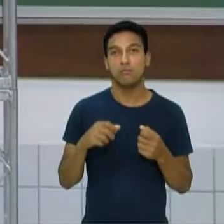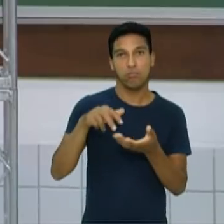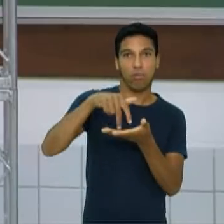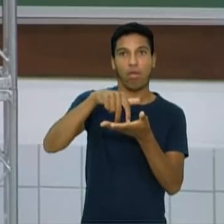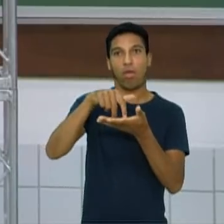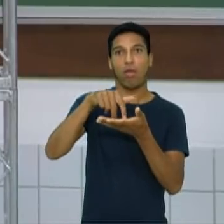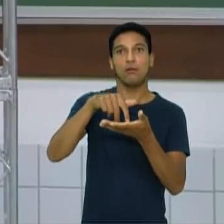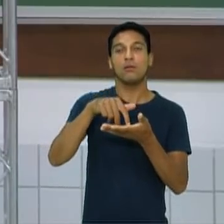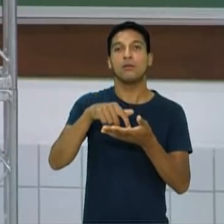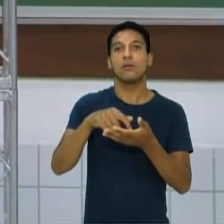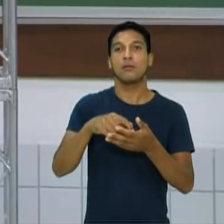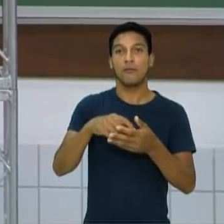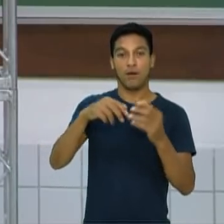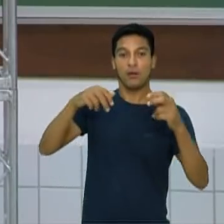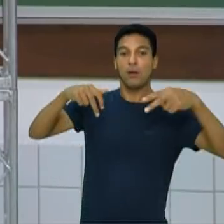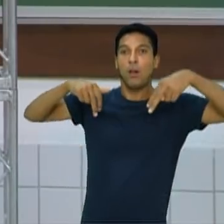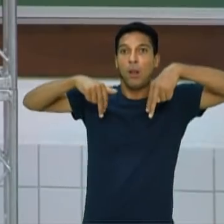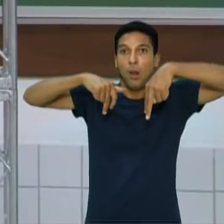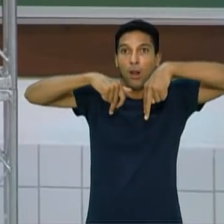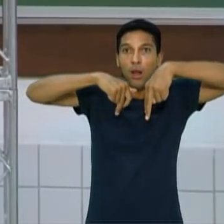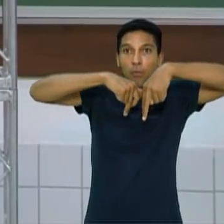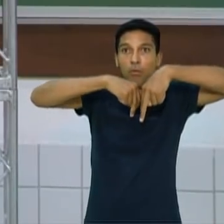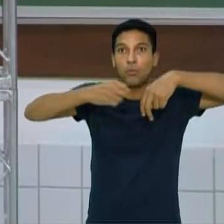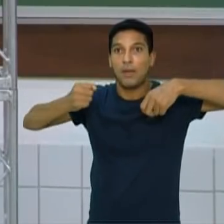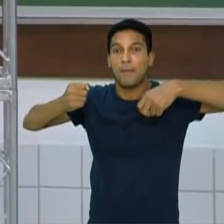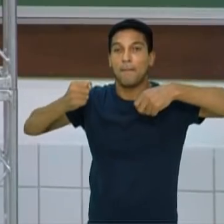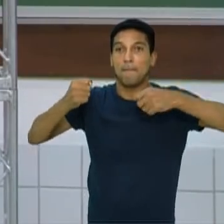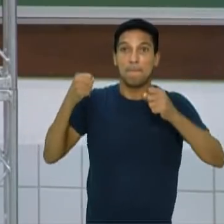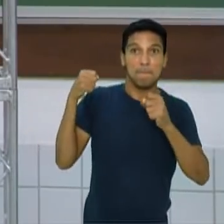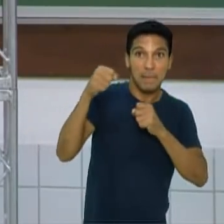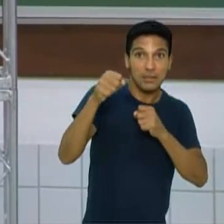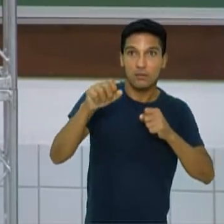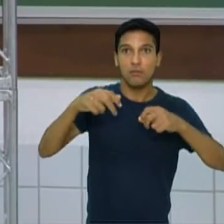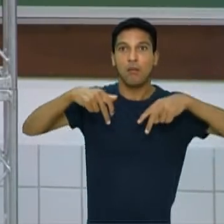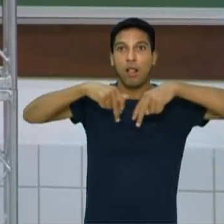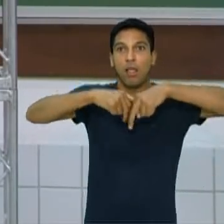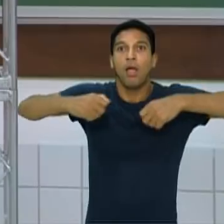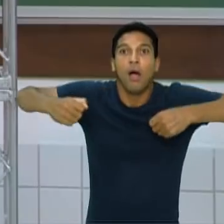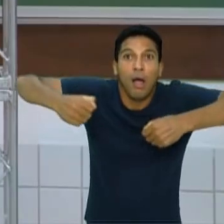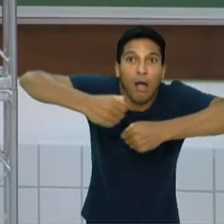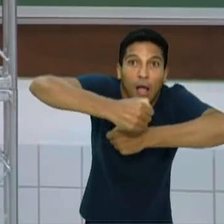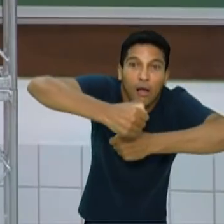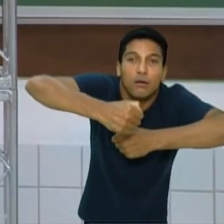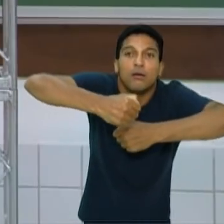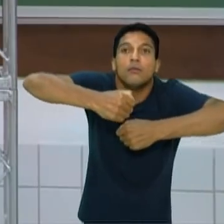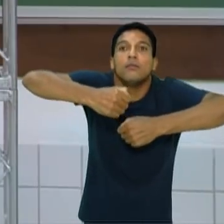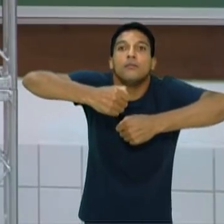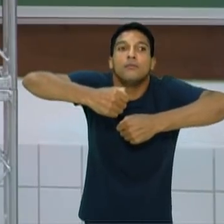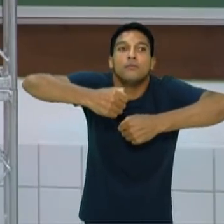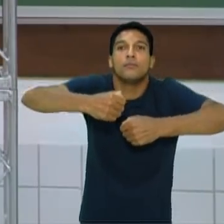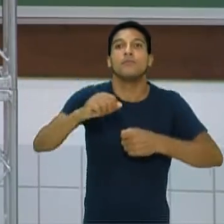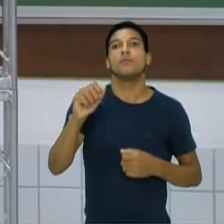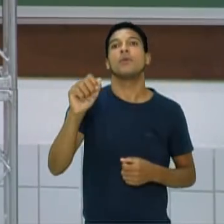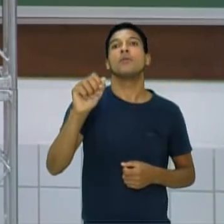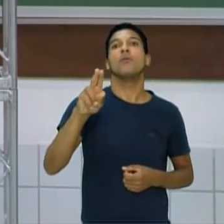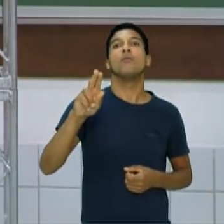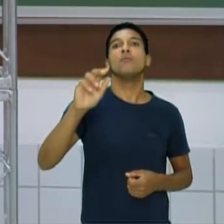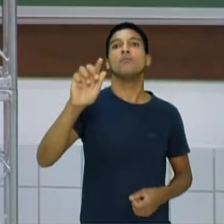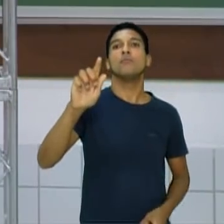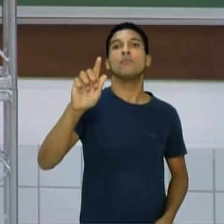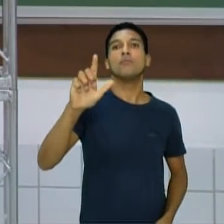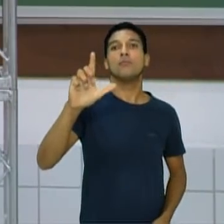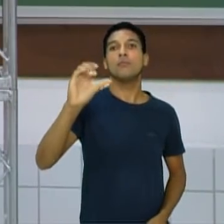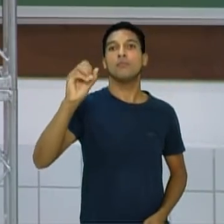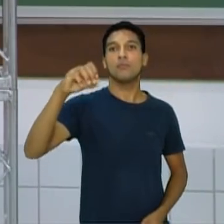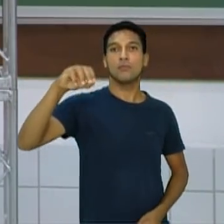né? Então ele acaba indo para cima do adversário e em vez de bater, ele abraça o adversário, né? Então isso no boxe é chamado de clinch. Aí o árbitro